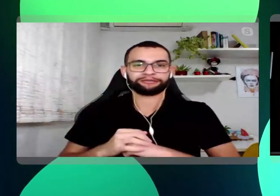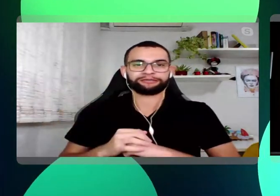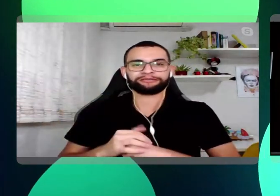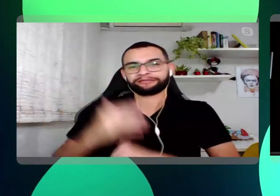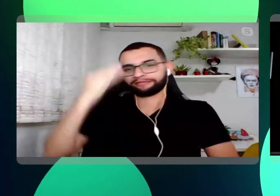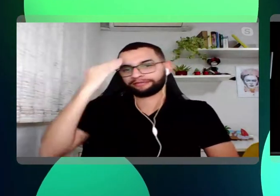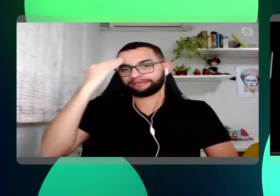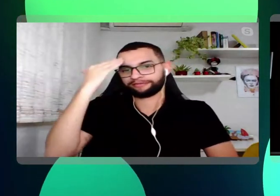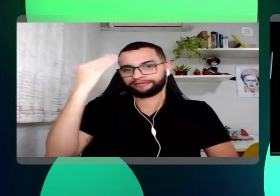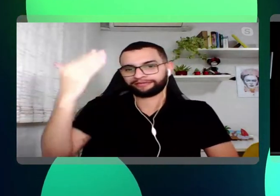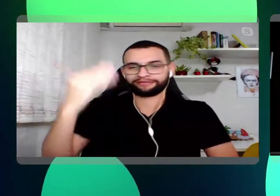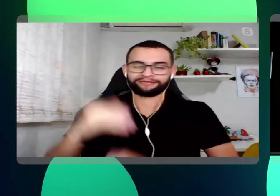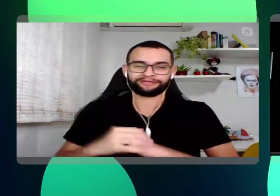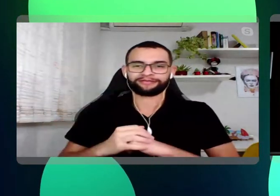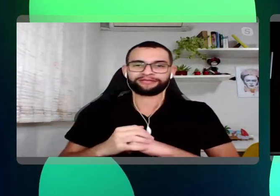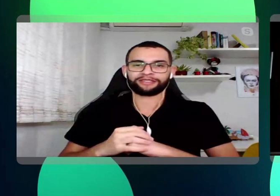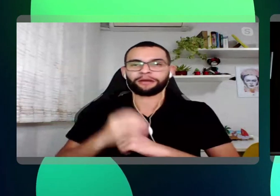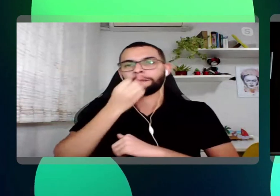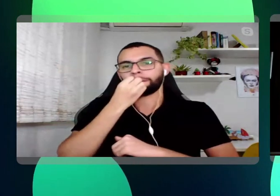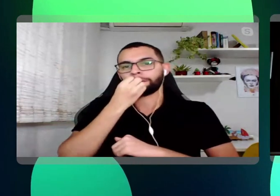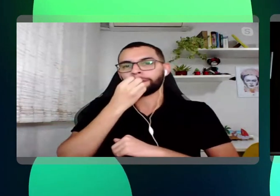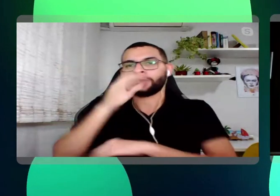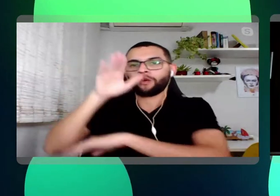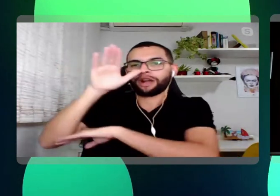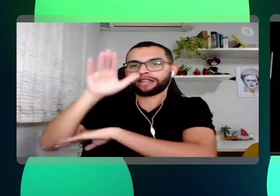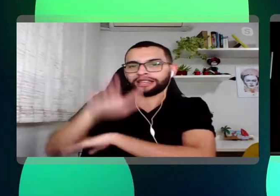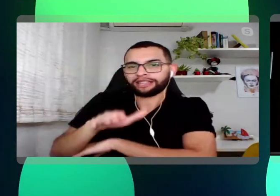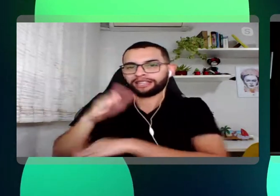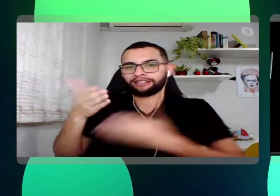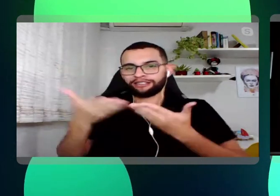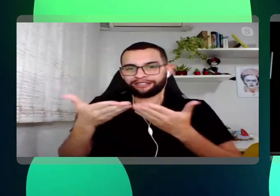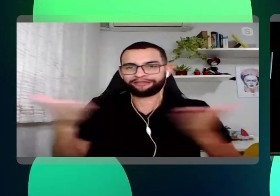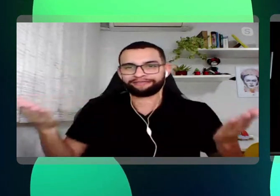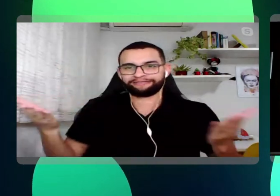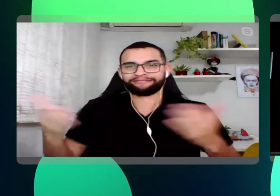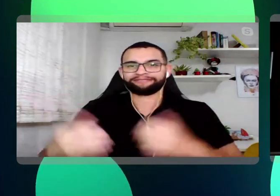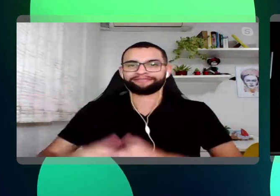Muito obrigado e uma boa tarde a todos.